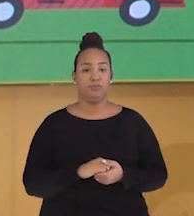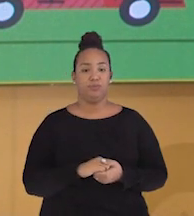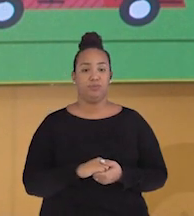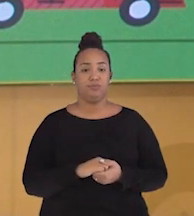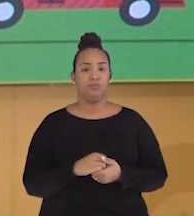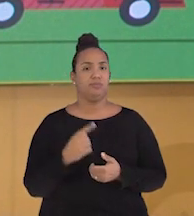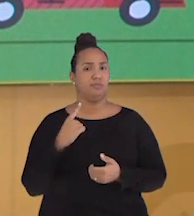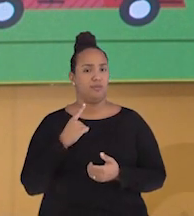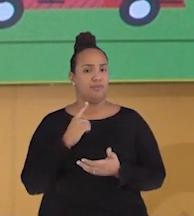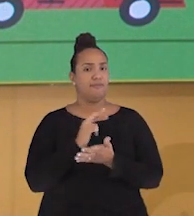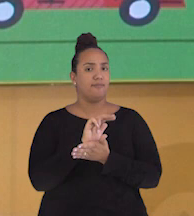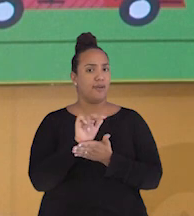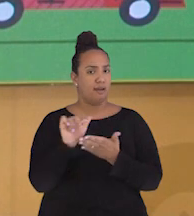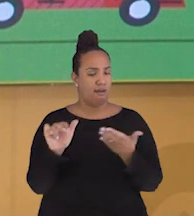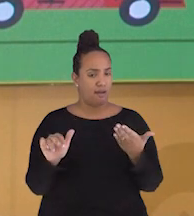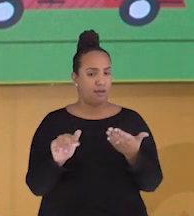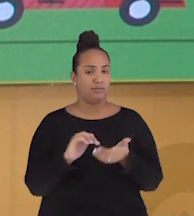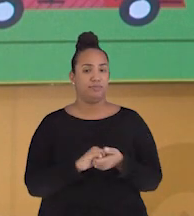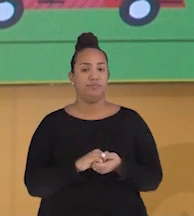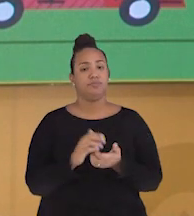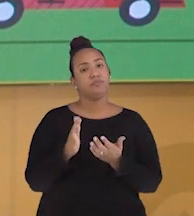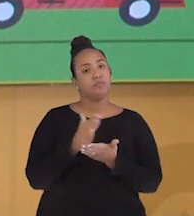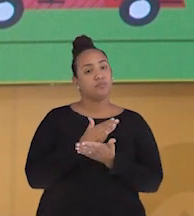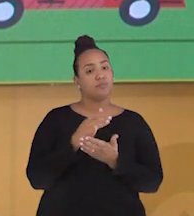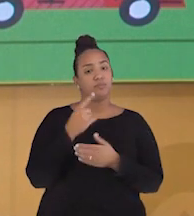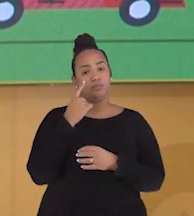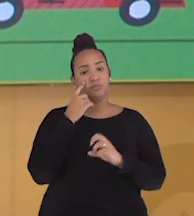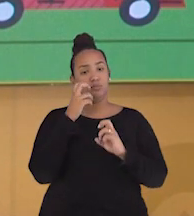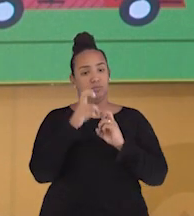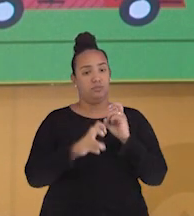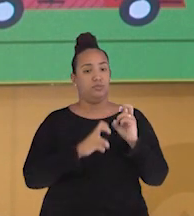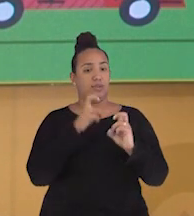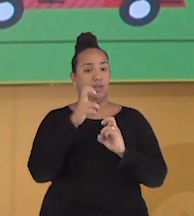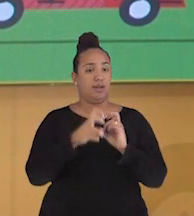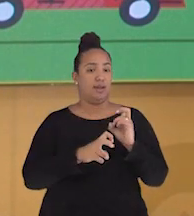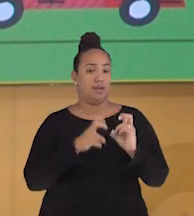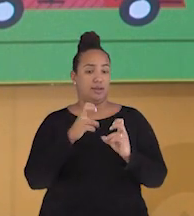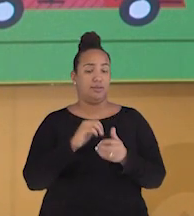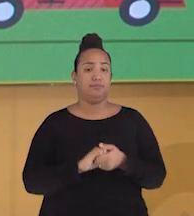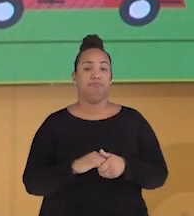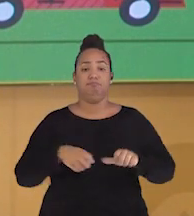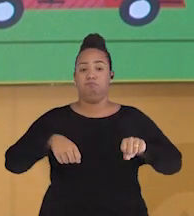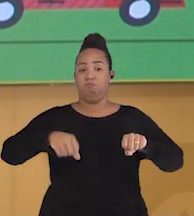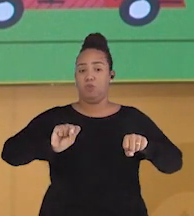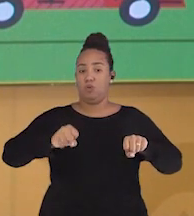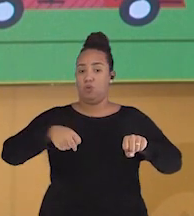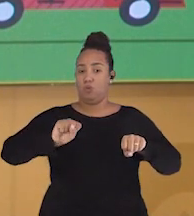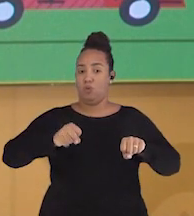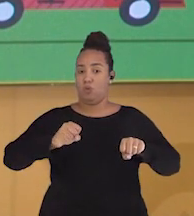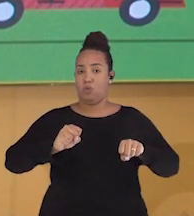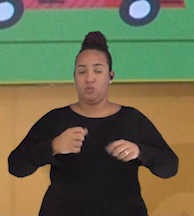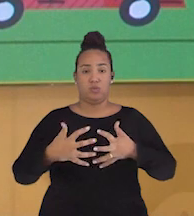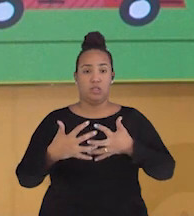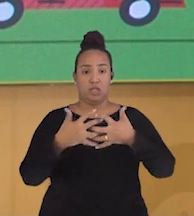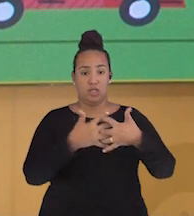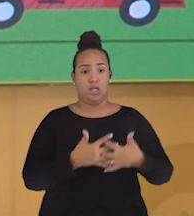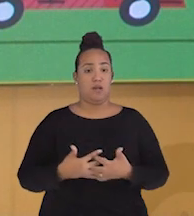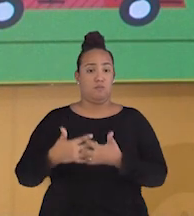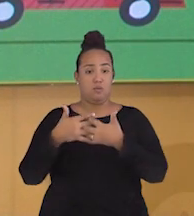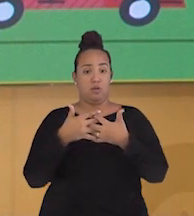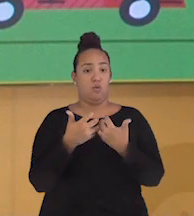são muitos. Alguns exemplos são os trens, as motos, caminhões,